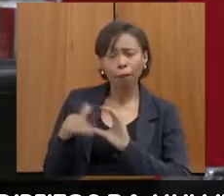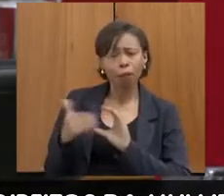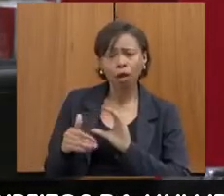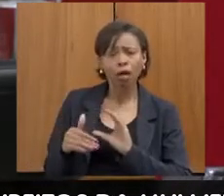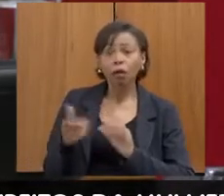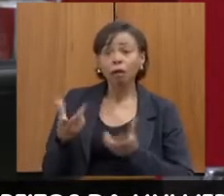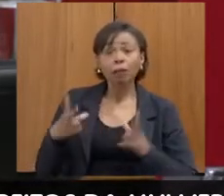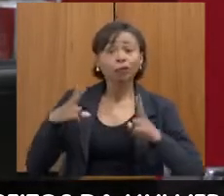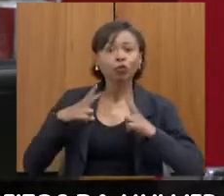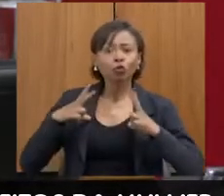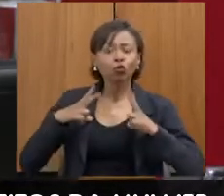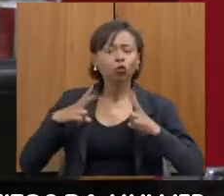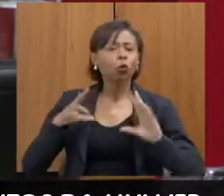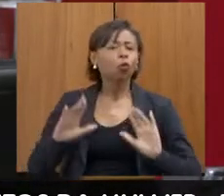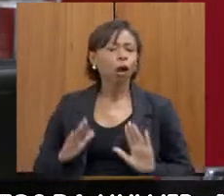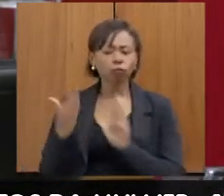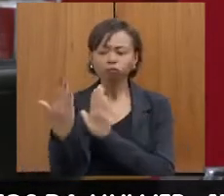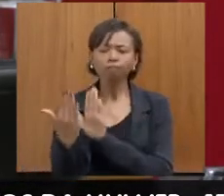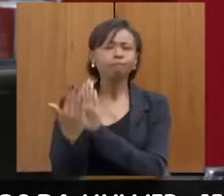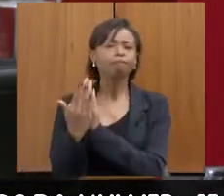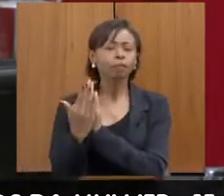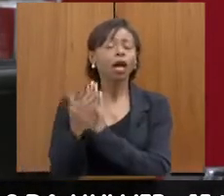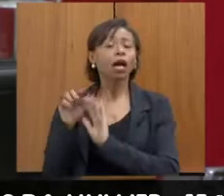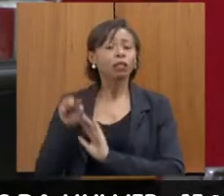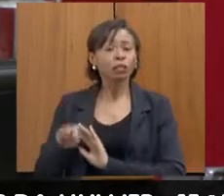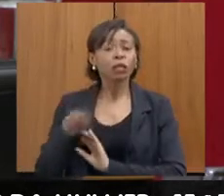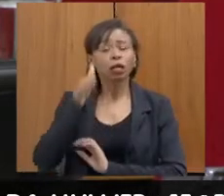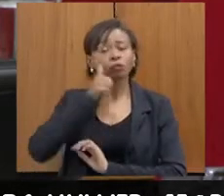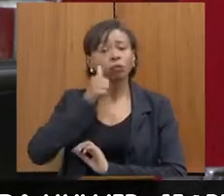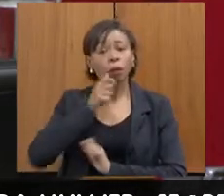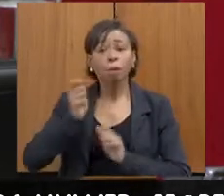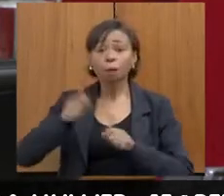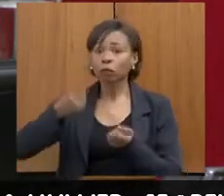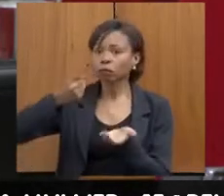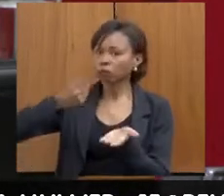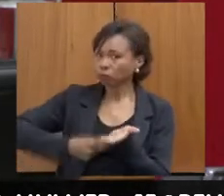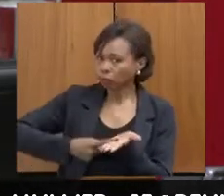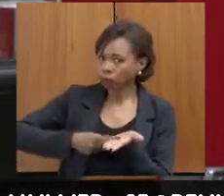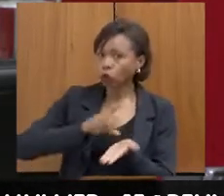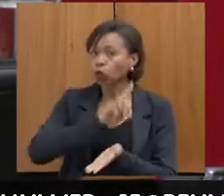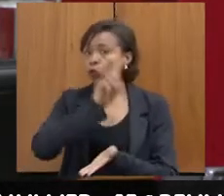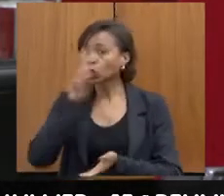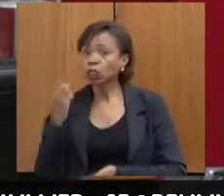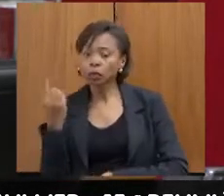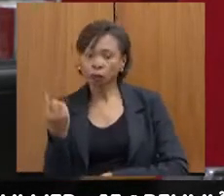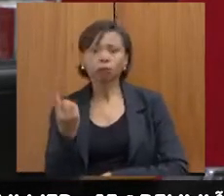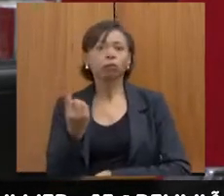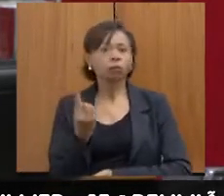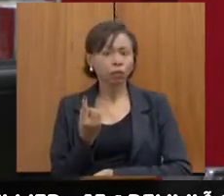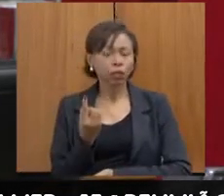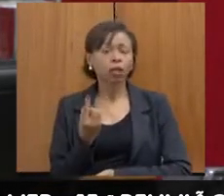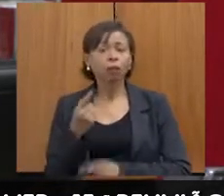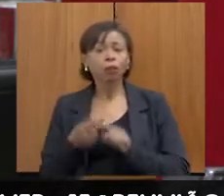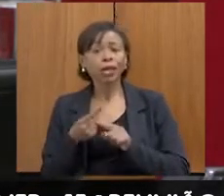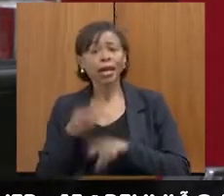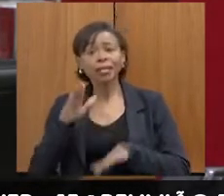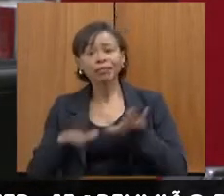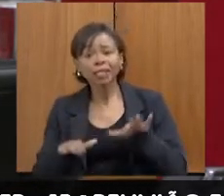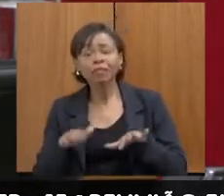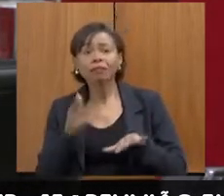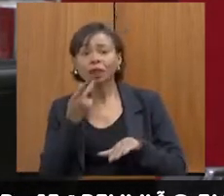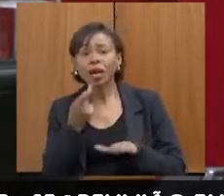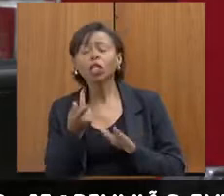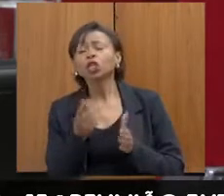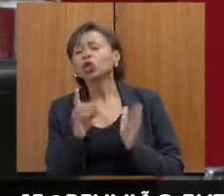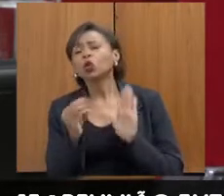diferença. Aí a mulher, por exemplo, pode promover esse agendamento que vocês mencionaram, olha, eu quero ir aí, mas não consigo hoje, consigo